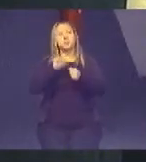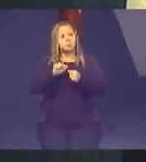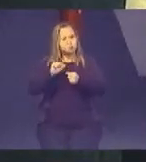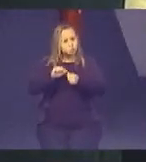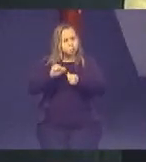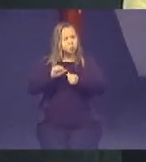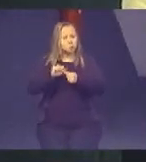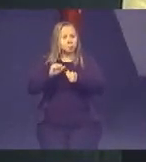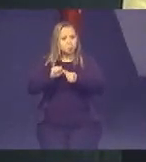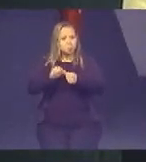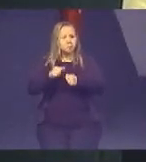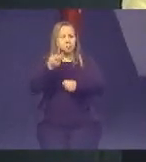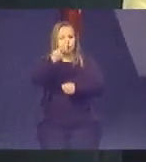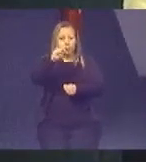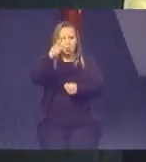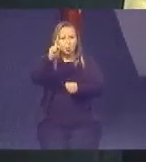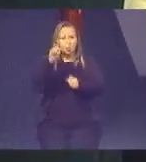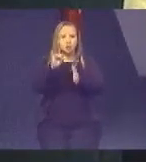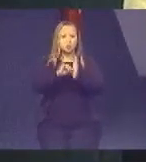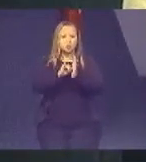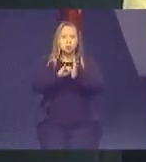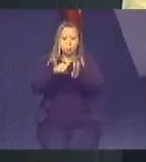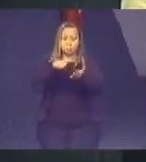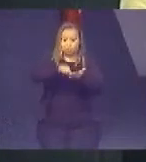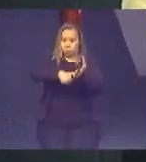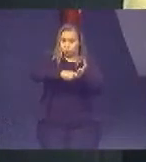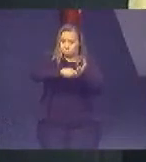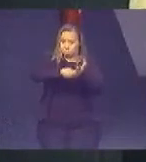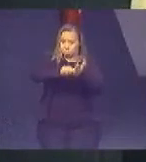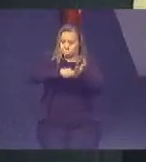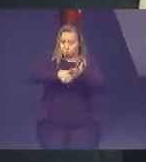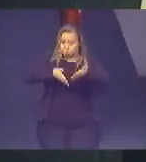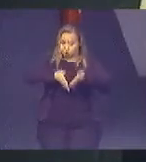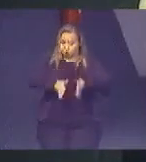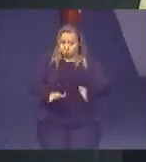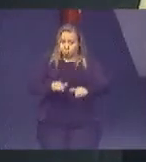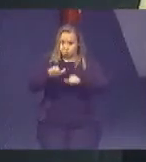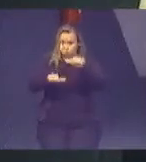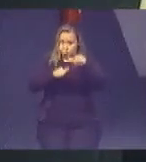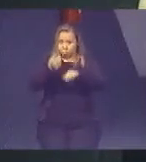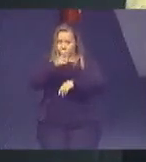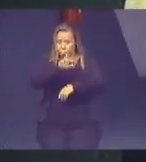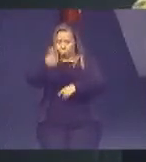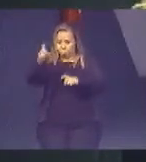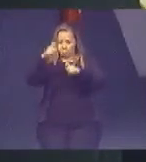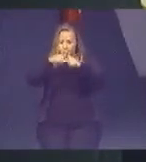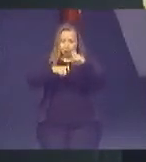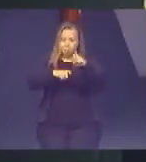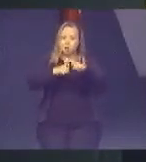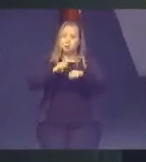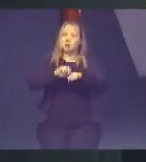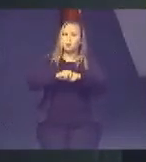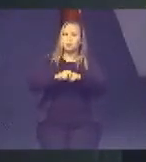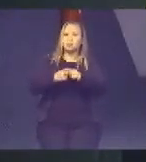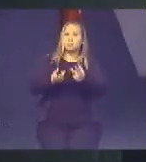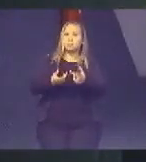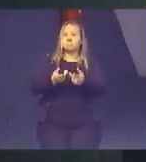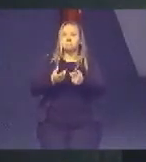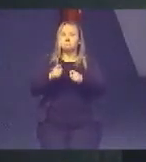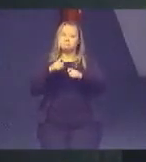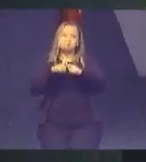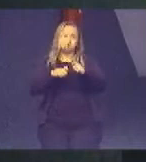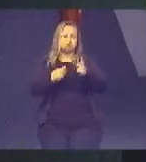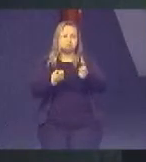o teu registro de nascimento com alteração de nome e sexo. Justiça em horas, gente.